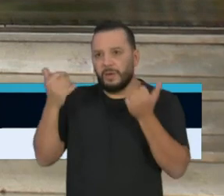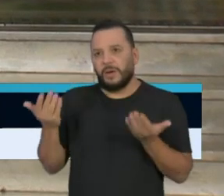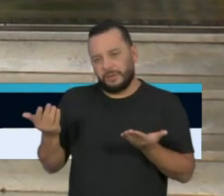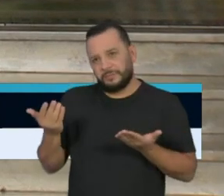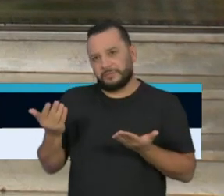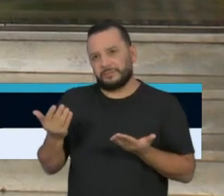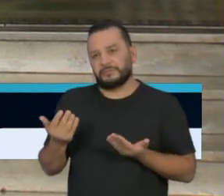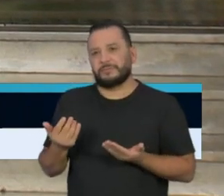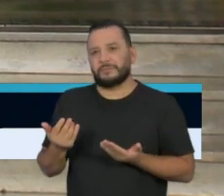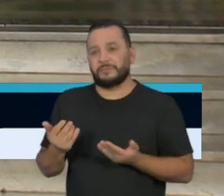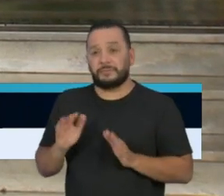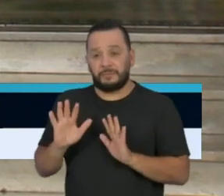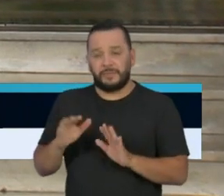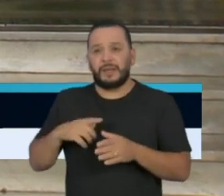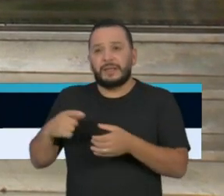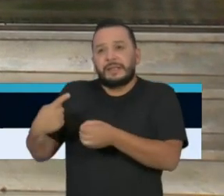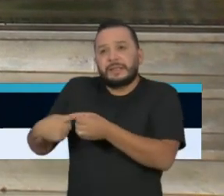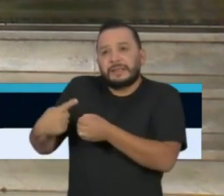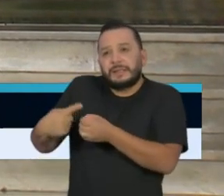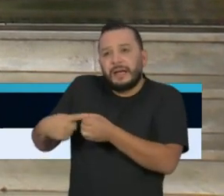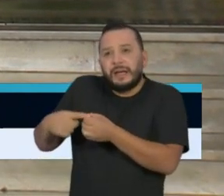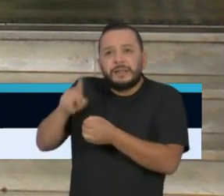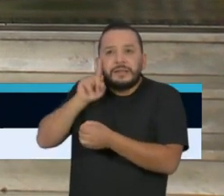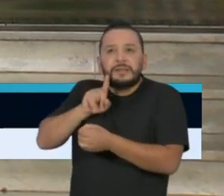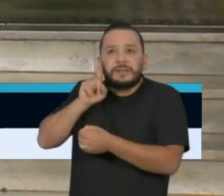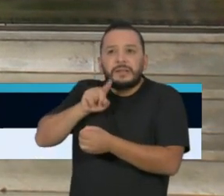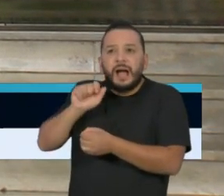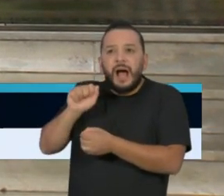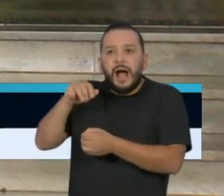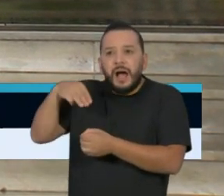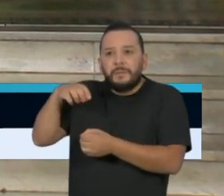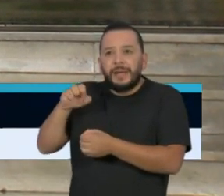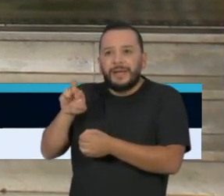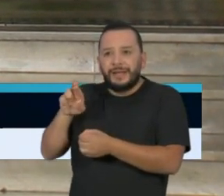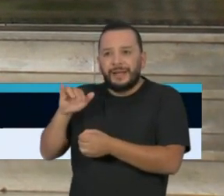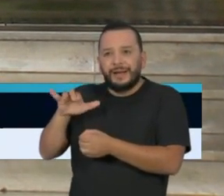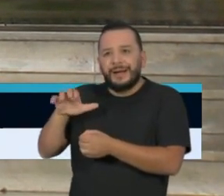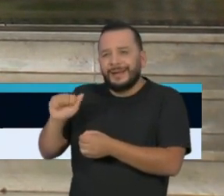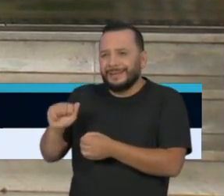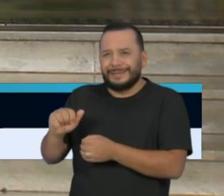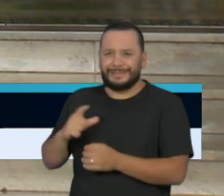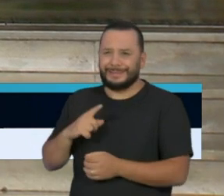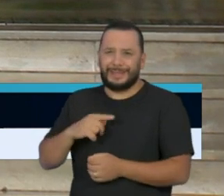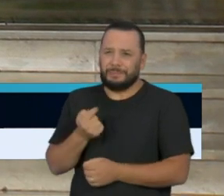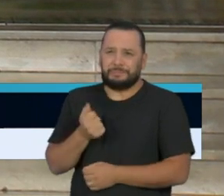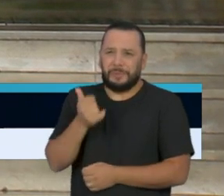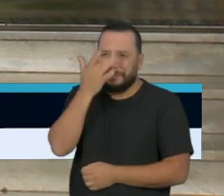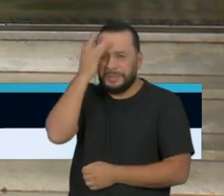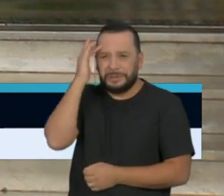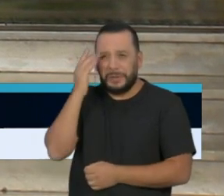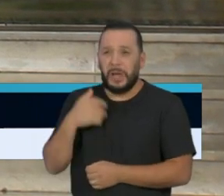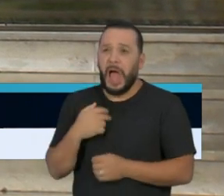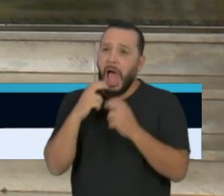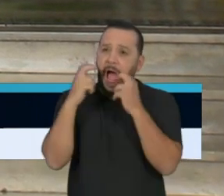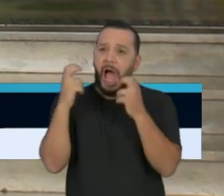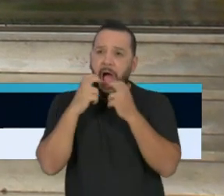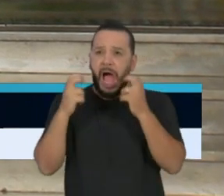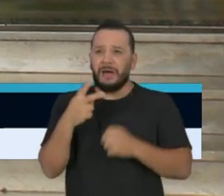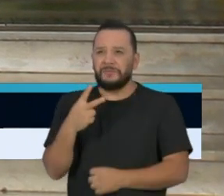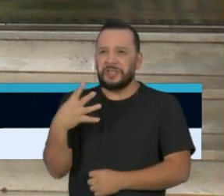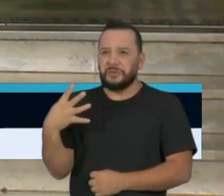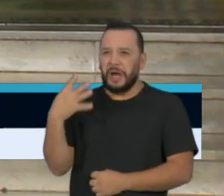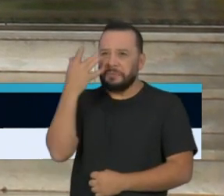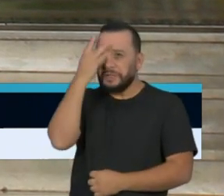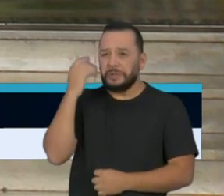relação à americana, uma carreata com duas dúzias de veículos e pessoas gritando não me parece